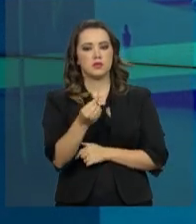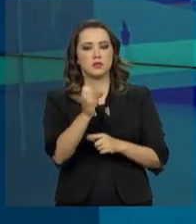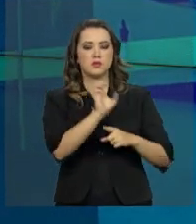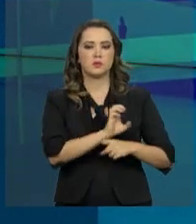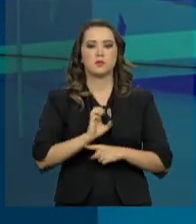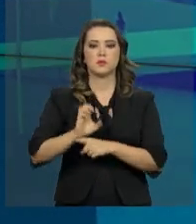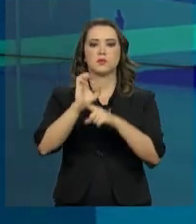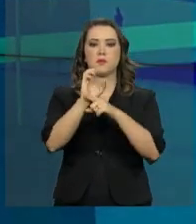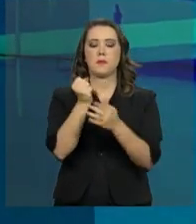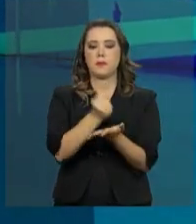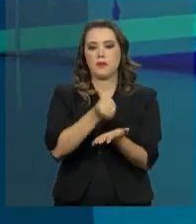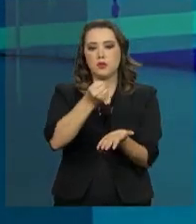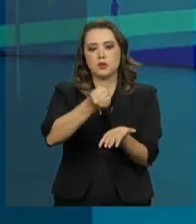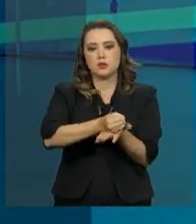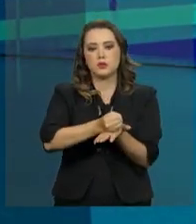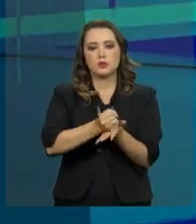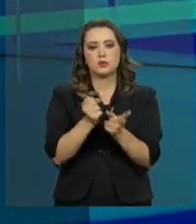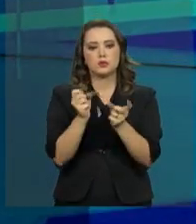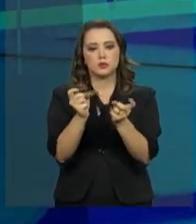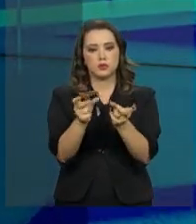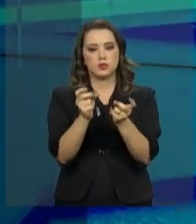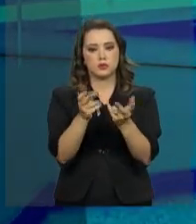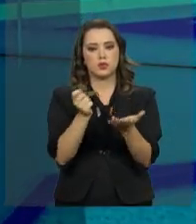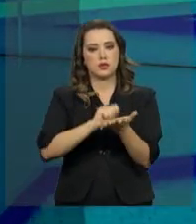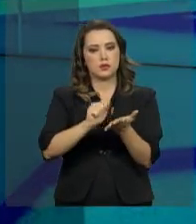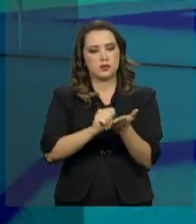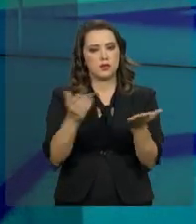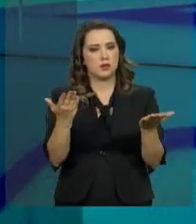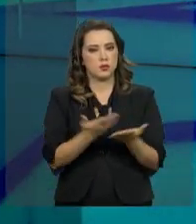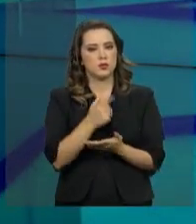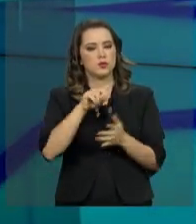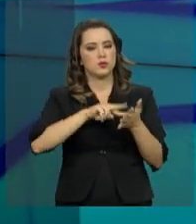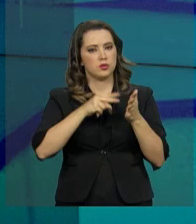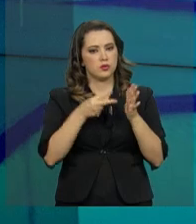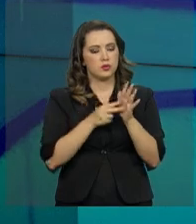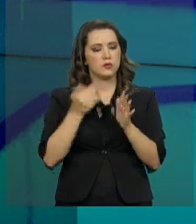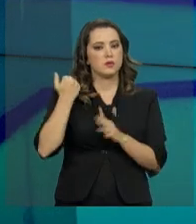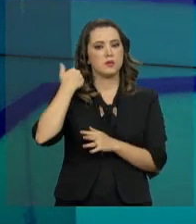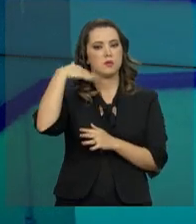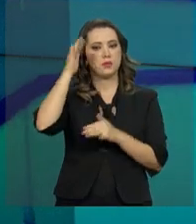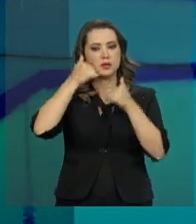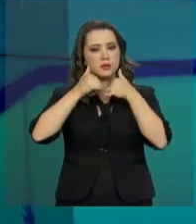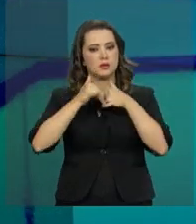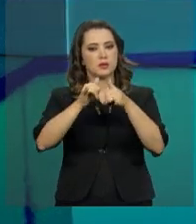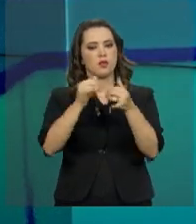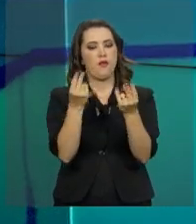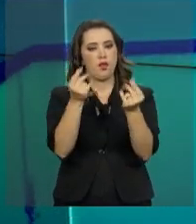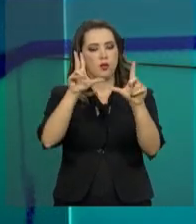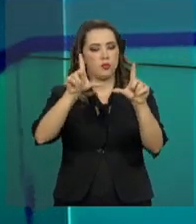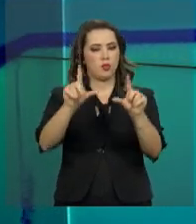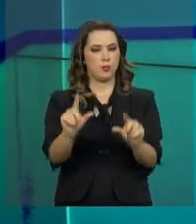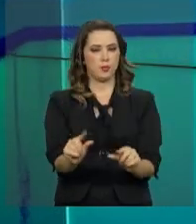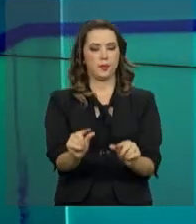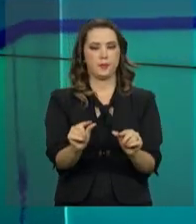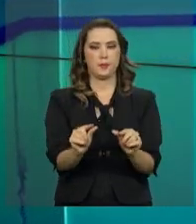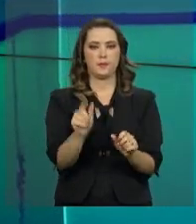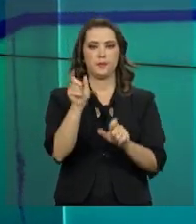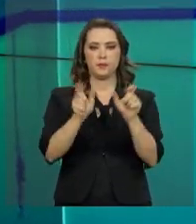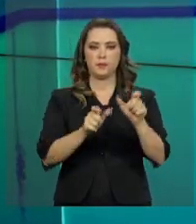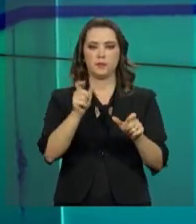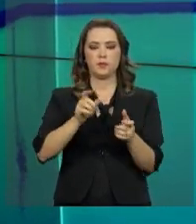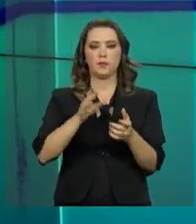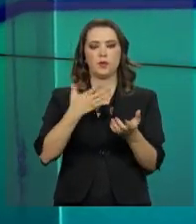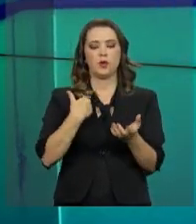Os contratos de concessão foram assinados hoje e também significam mais energia a um preço menor para o consumidor. Os